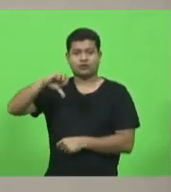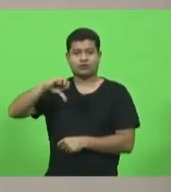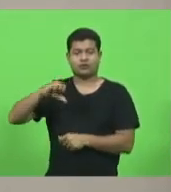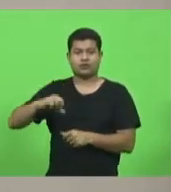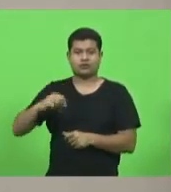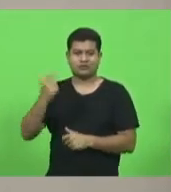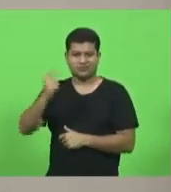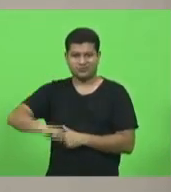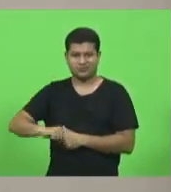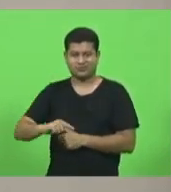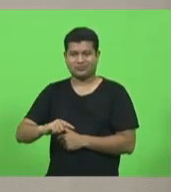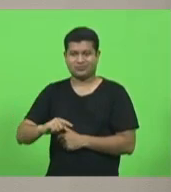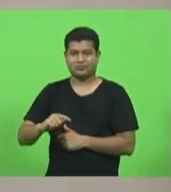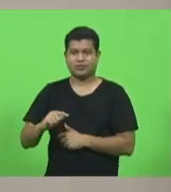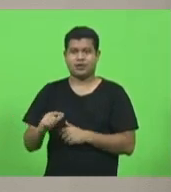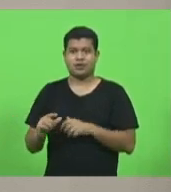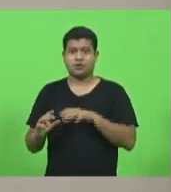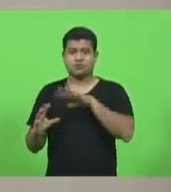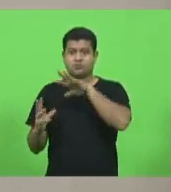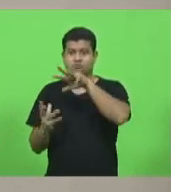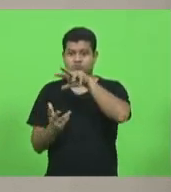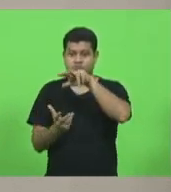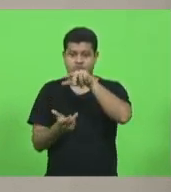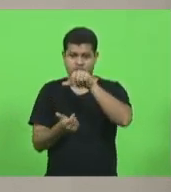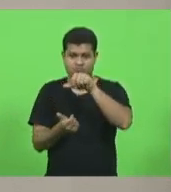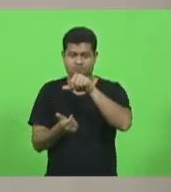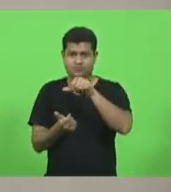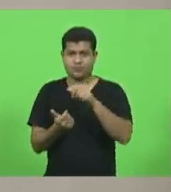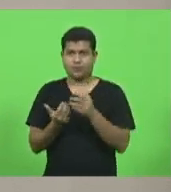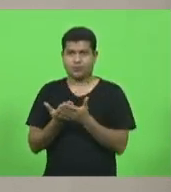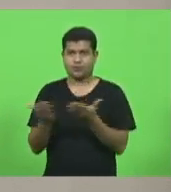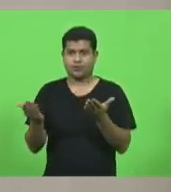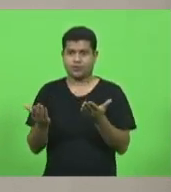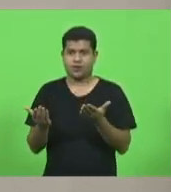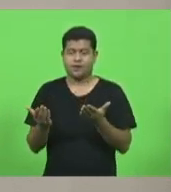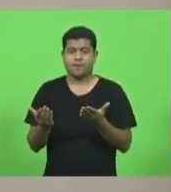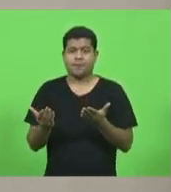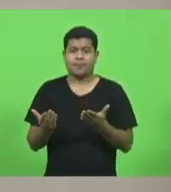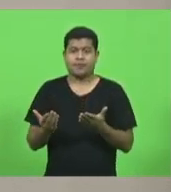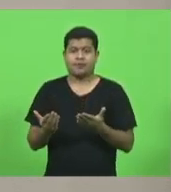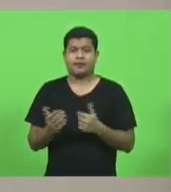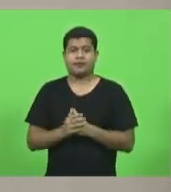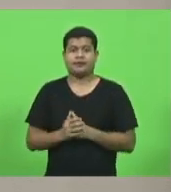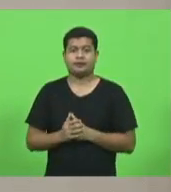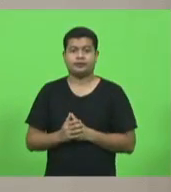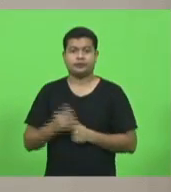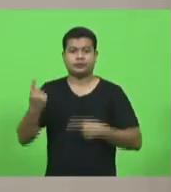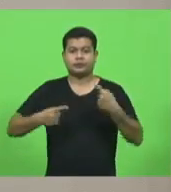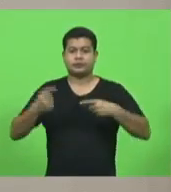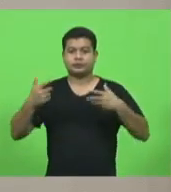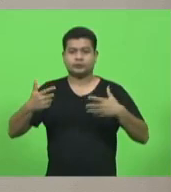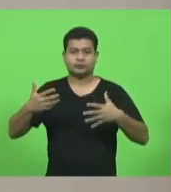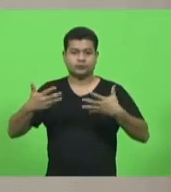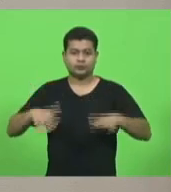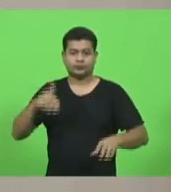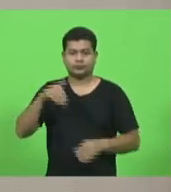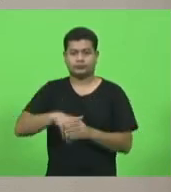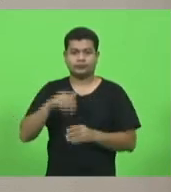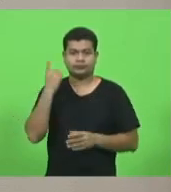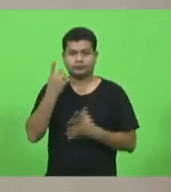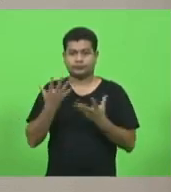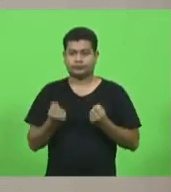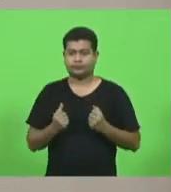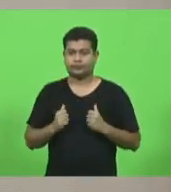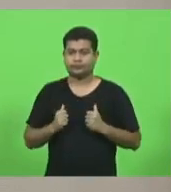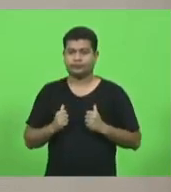please the work. É em discussão. Não havendo quem queira discutir, é em votação. Deputados que aprovam, permaneçam como se